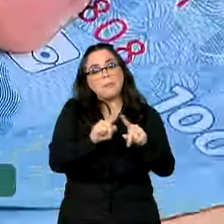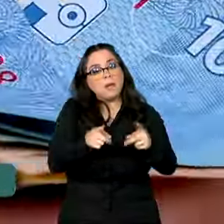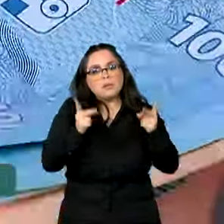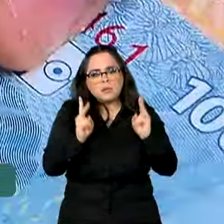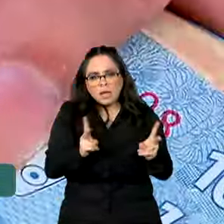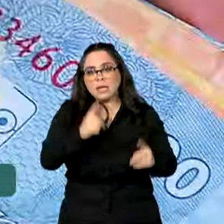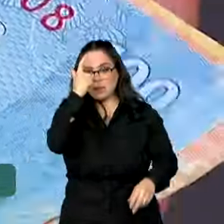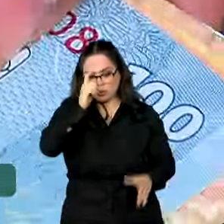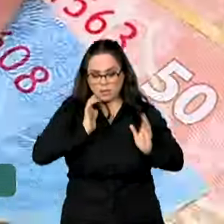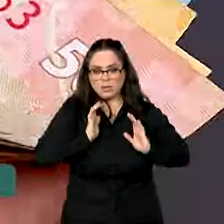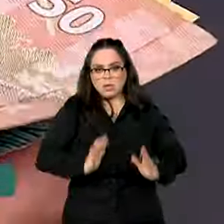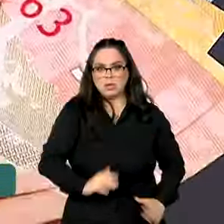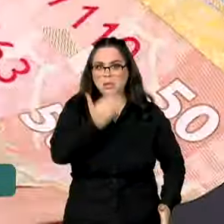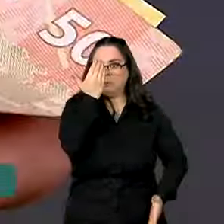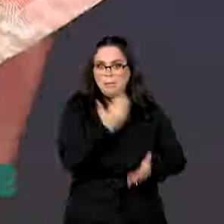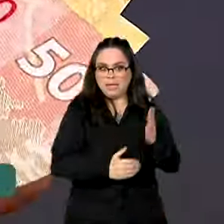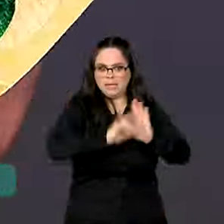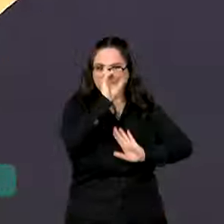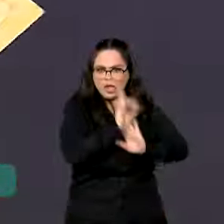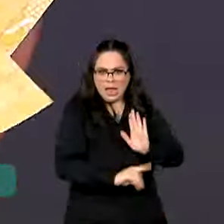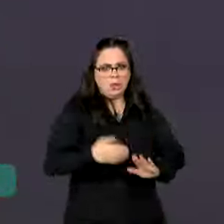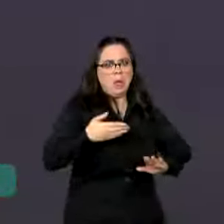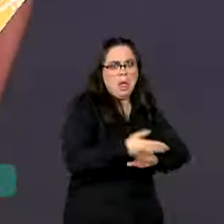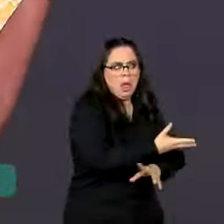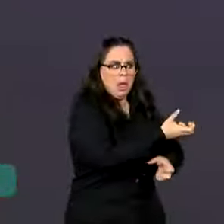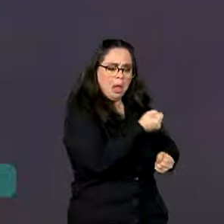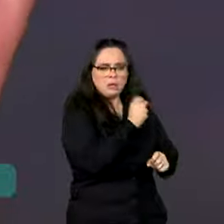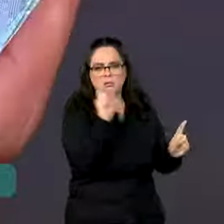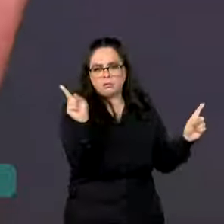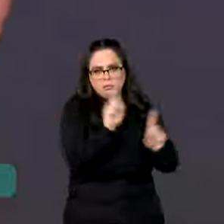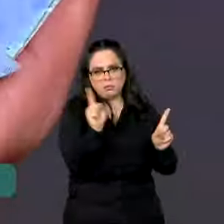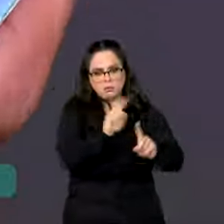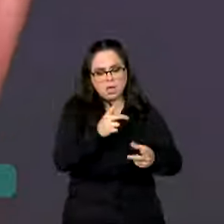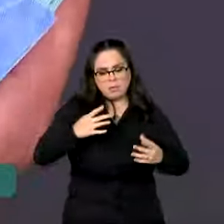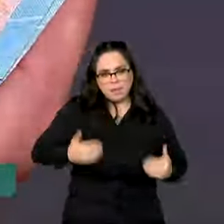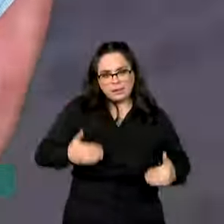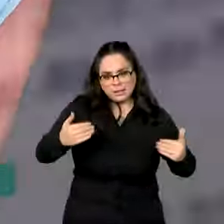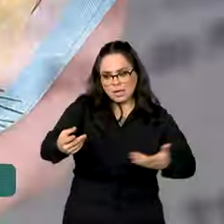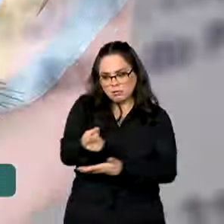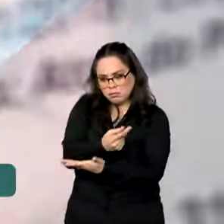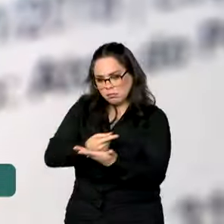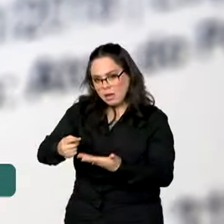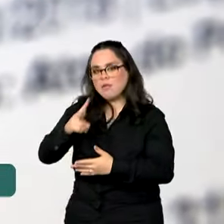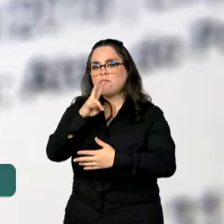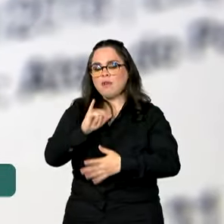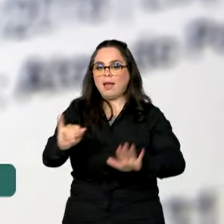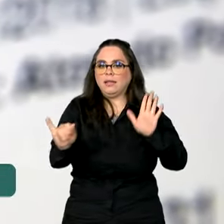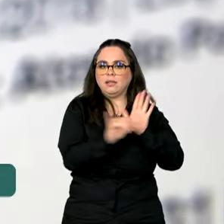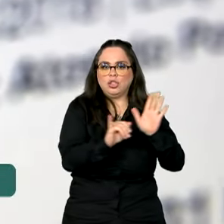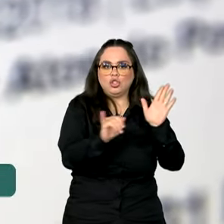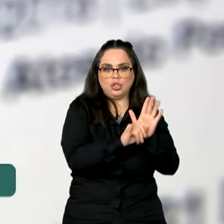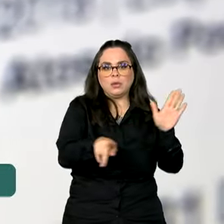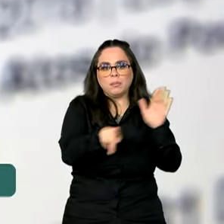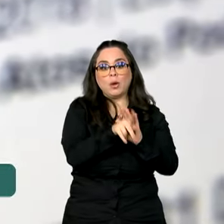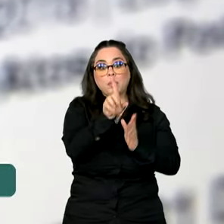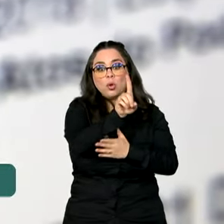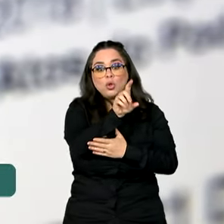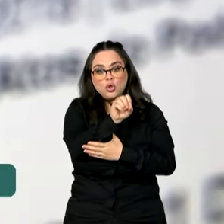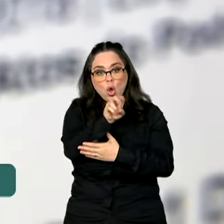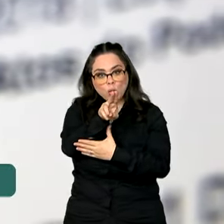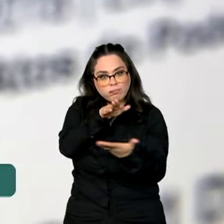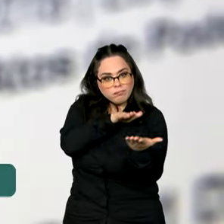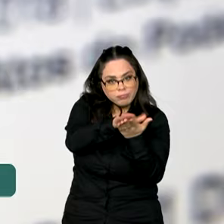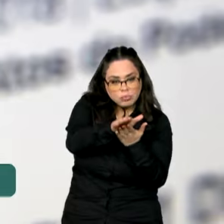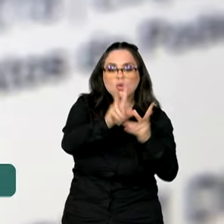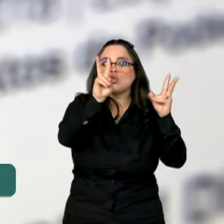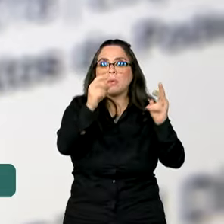os cidadãos não vão perder o direito a esse dinheiro. O Ministério da Fazenda vai publicar um edital no Diário Oficial da União com informações